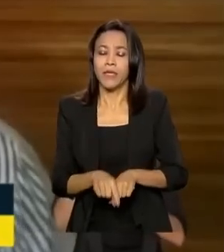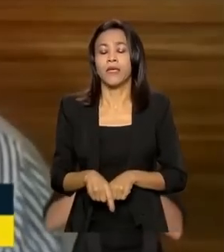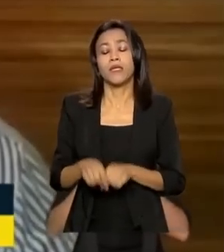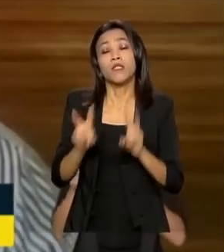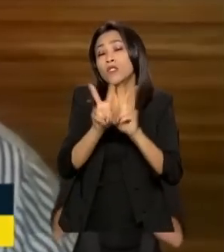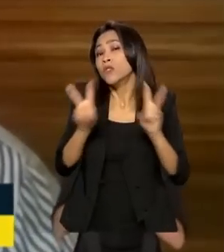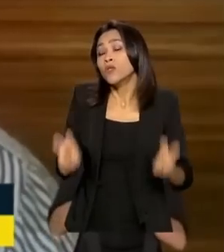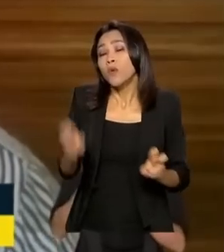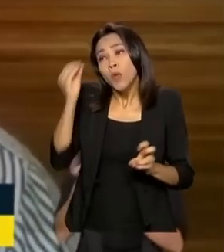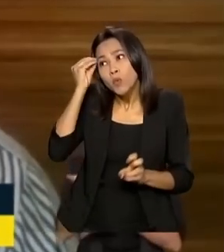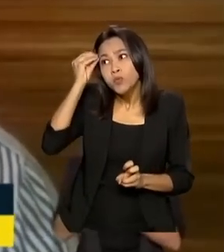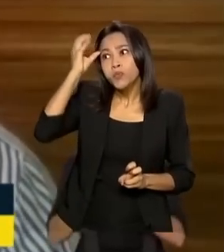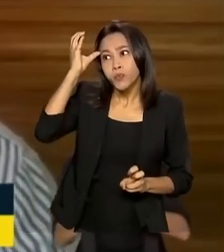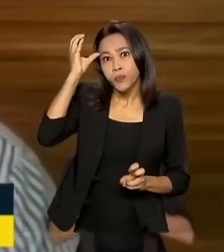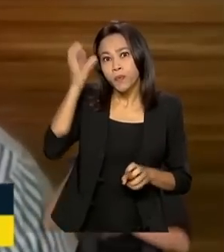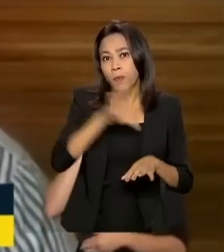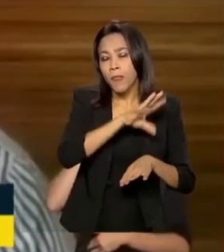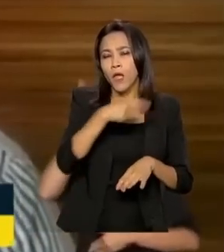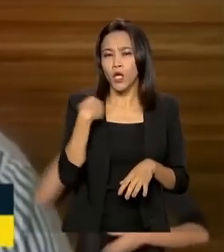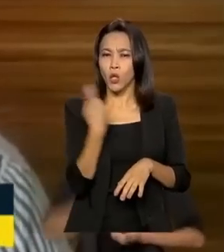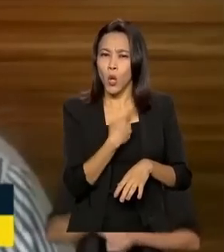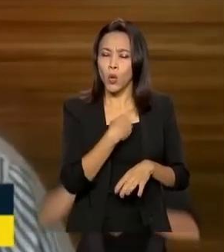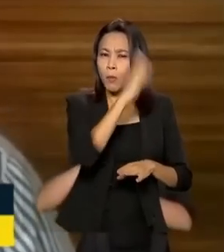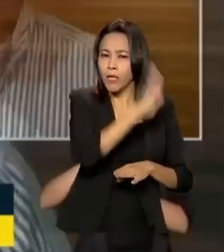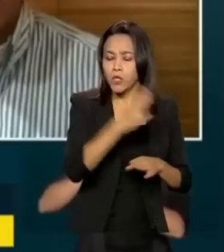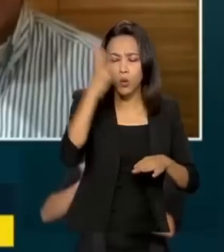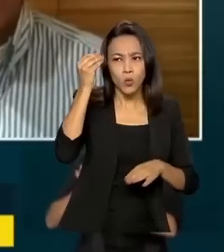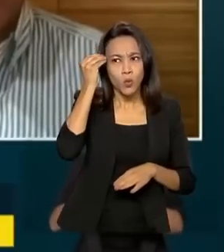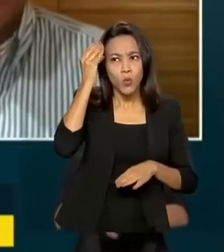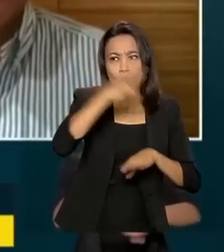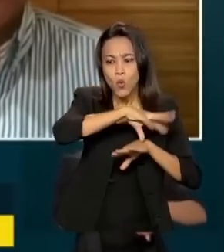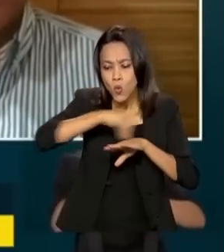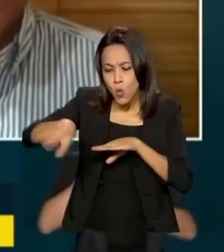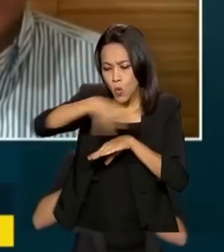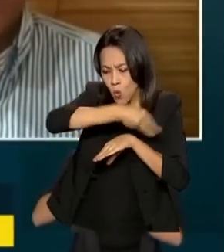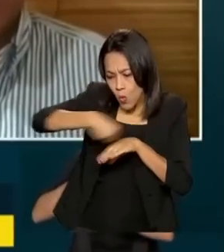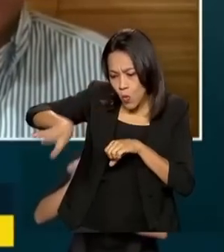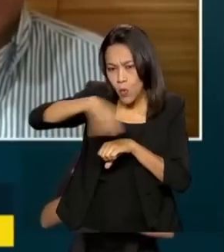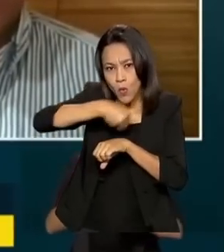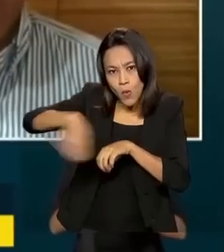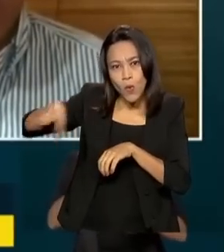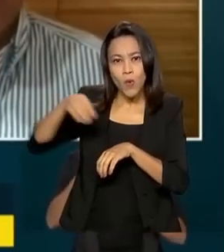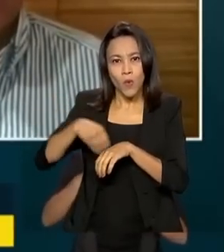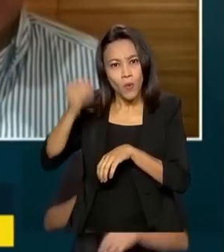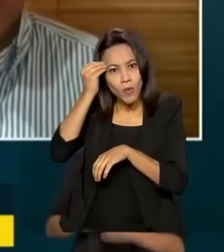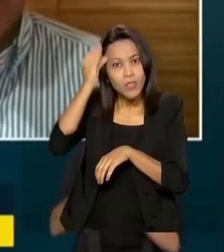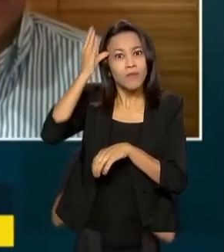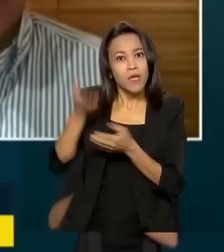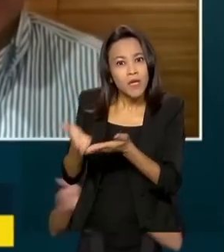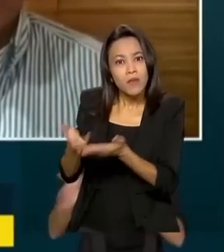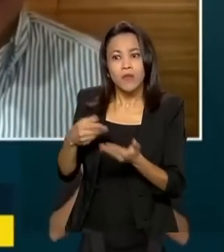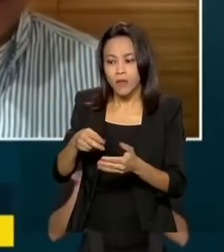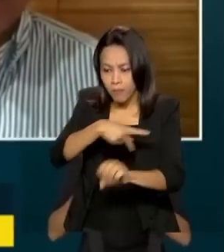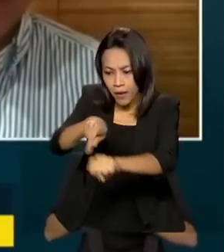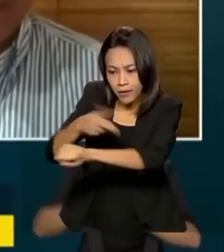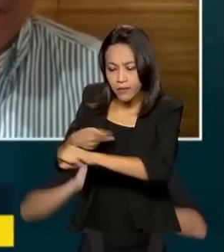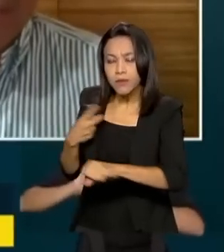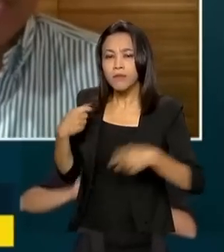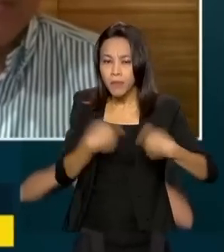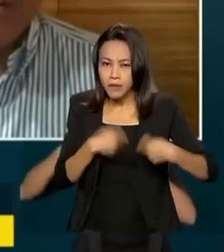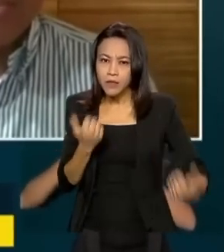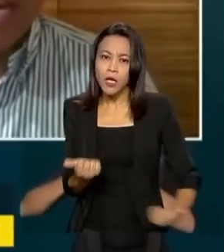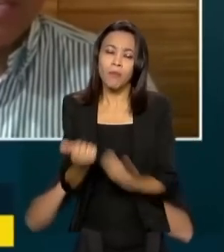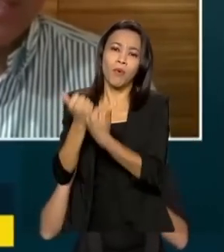termos de conhecimento, de passar conhecimento para as nações que precisam de apoio, nesse momento, para a superação